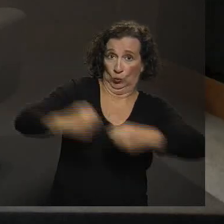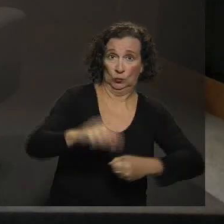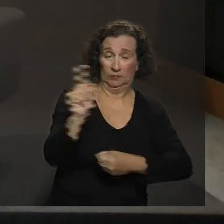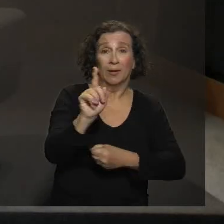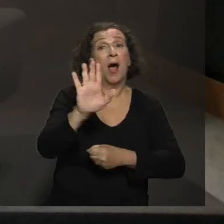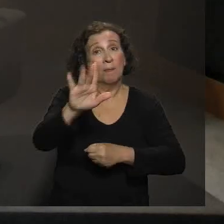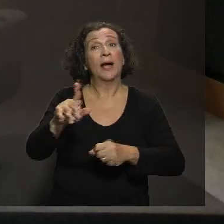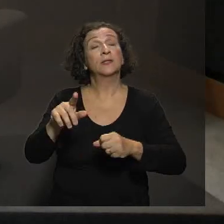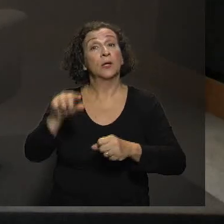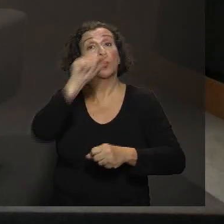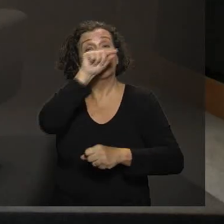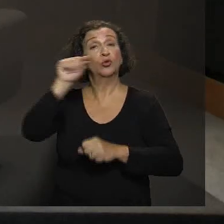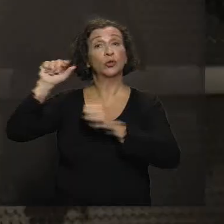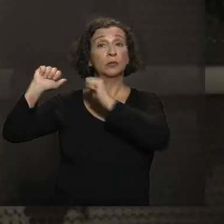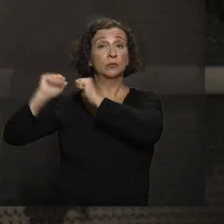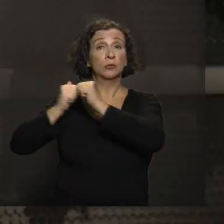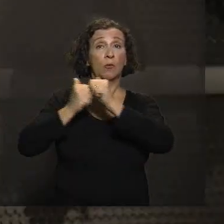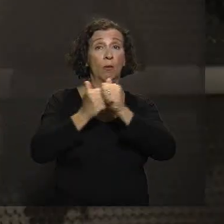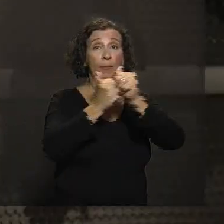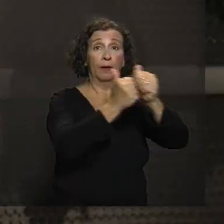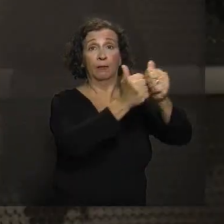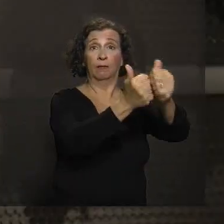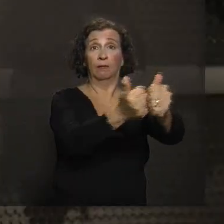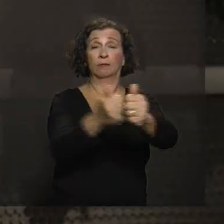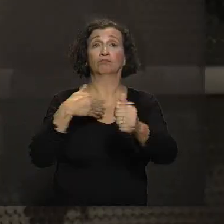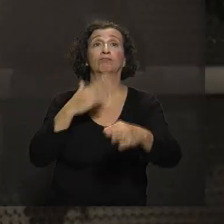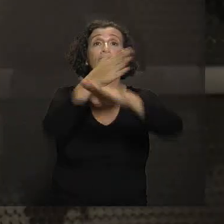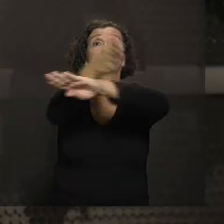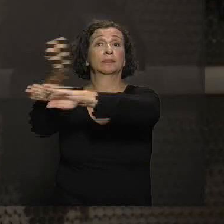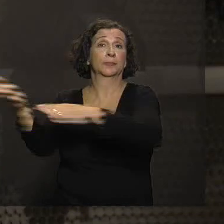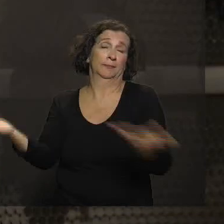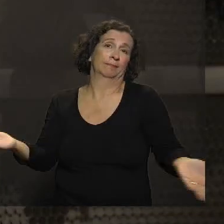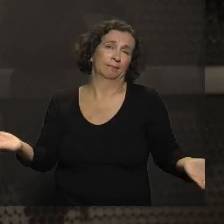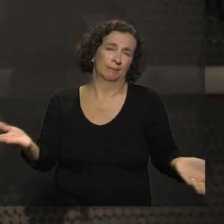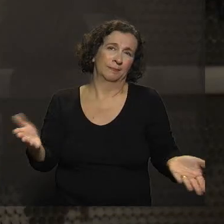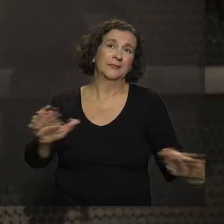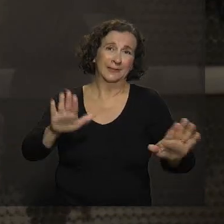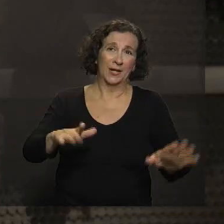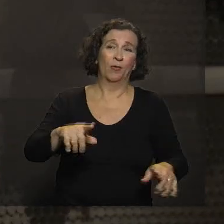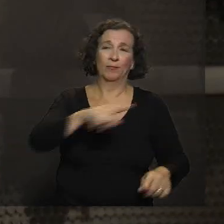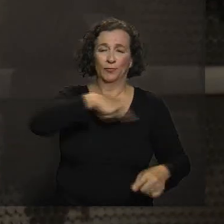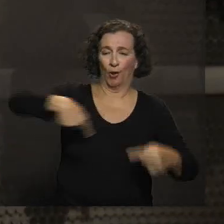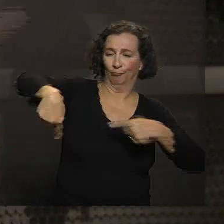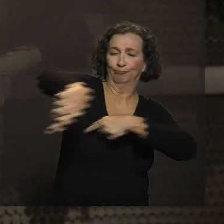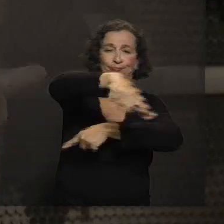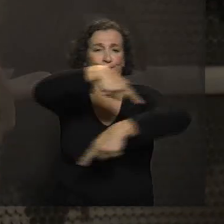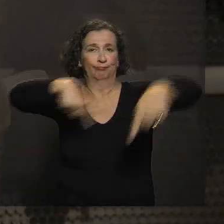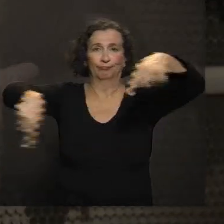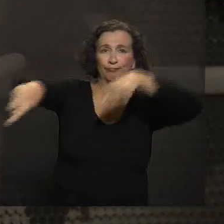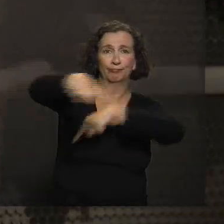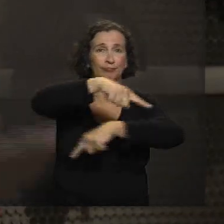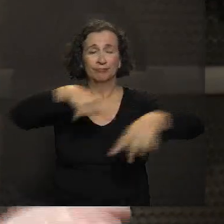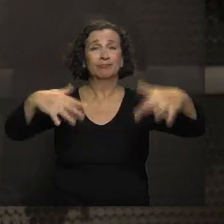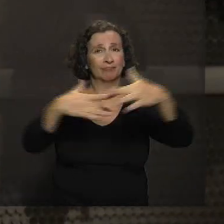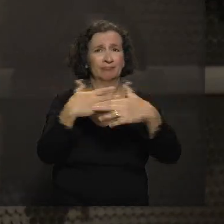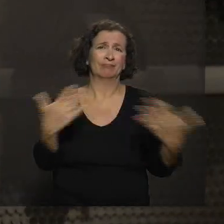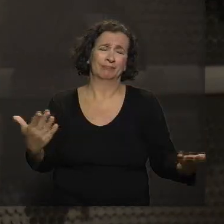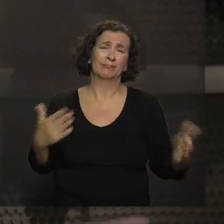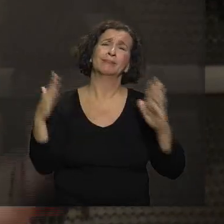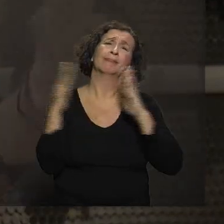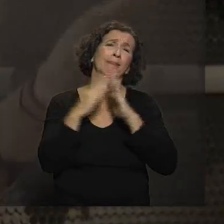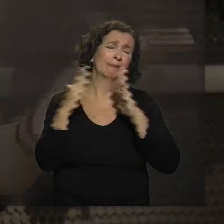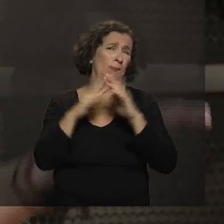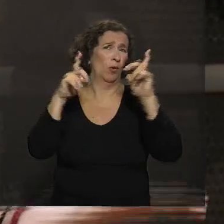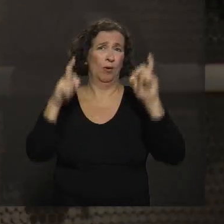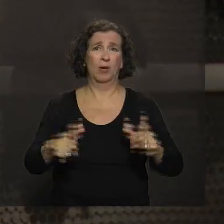vem com ele, gente, às vezes ele vem te acompanhando. Então, essa história da gente circular na cidade, e a gente mora numa